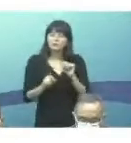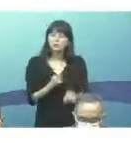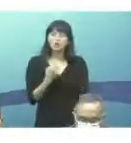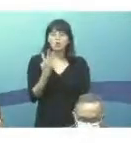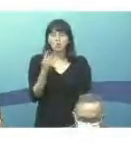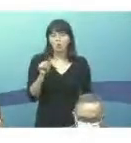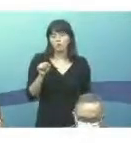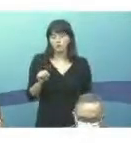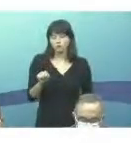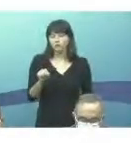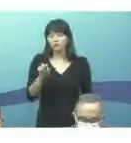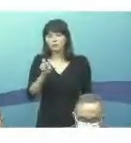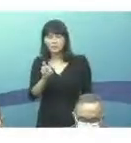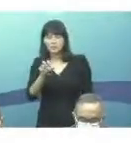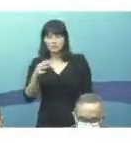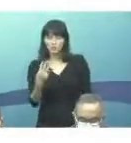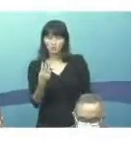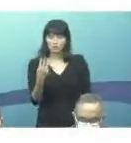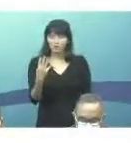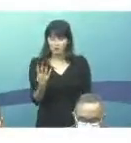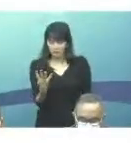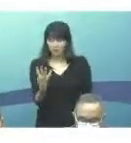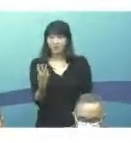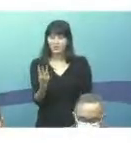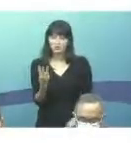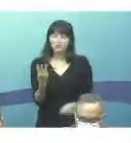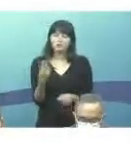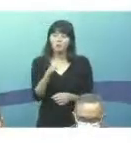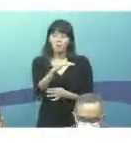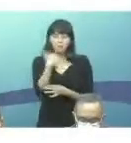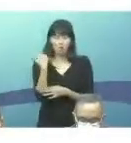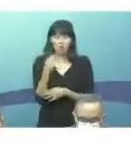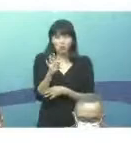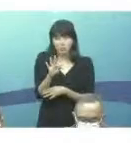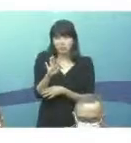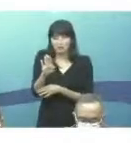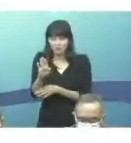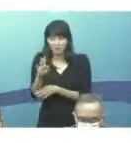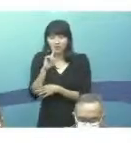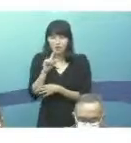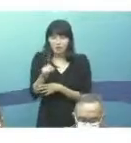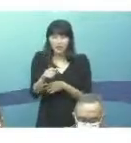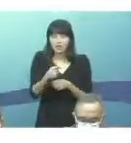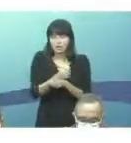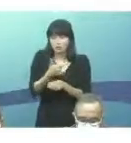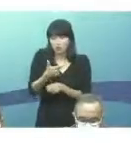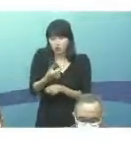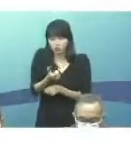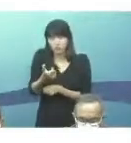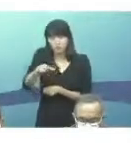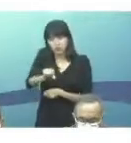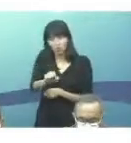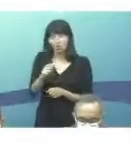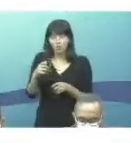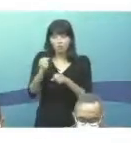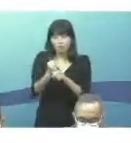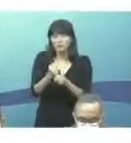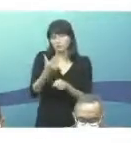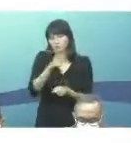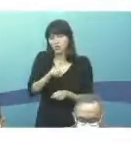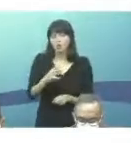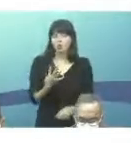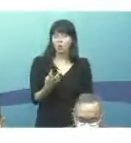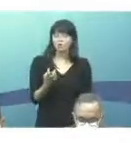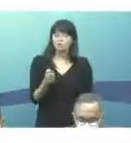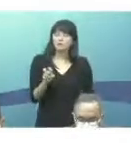.543 mortes por TB, e, em 2019, foram registrados 4.532. Entretanto,